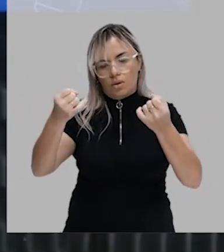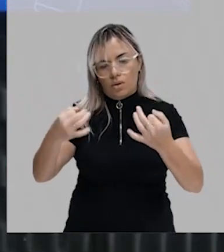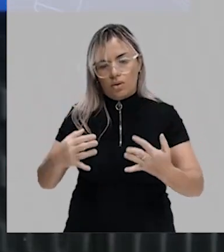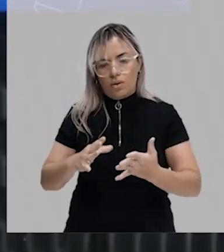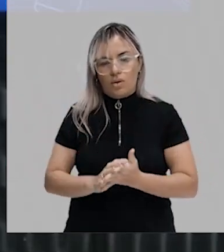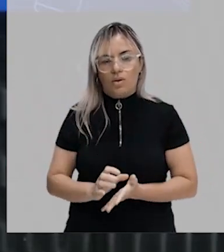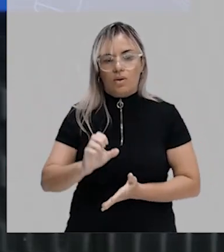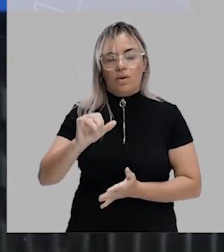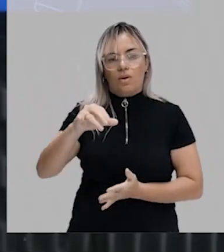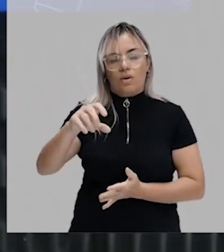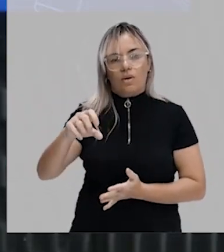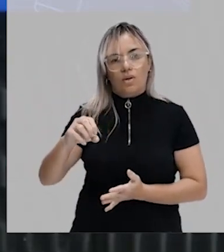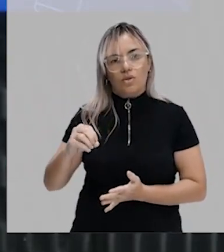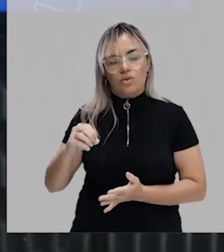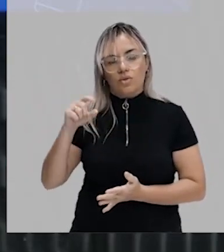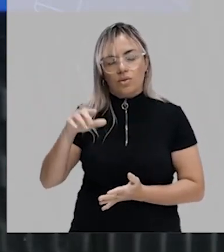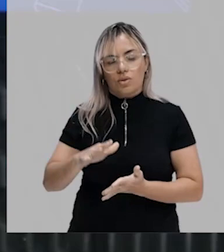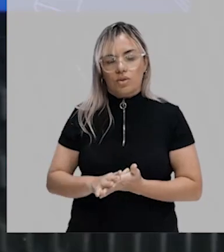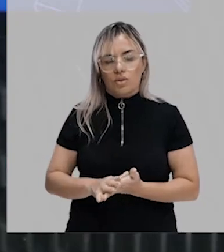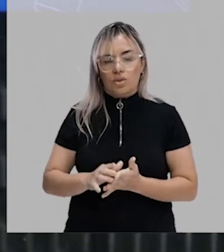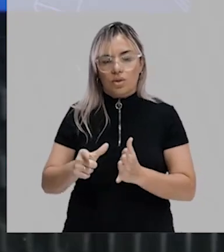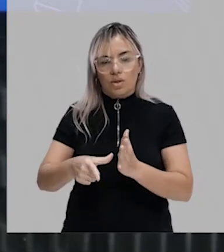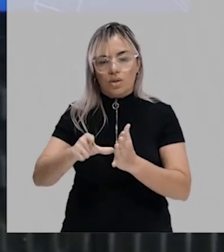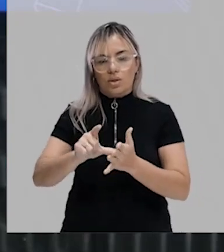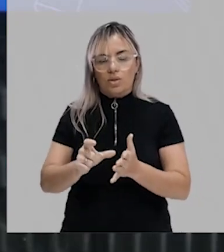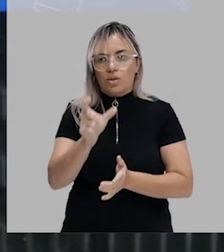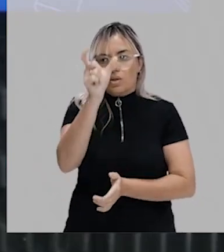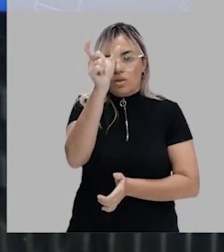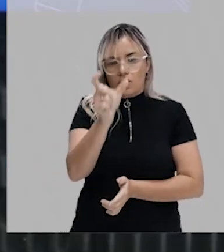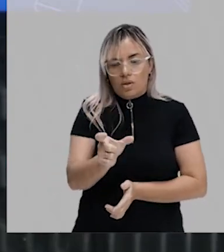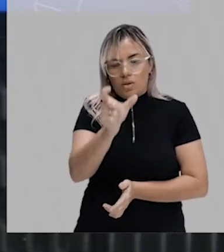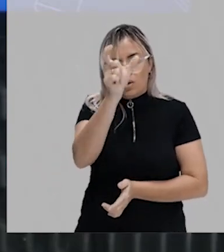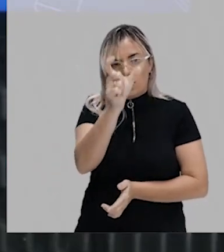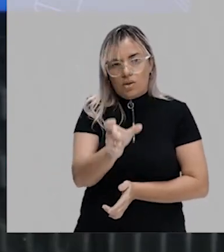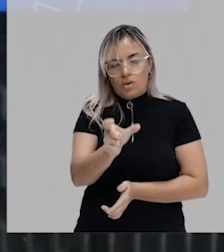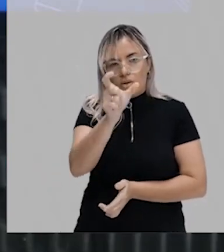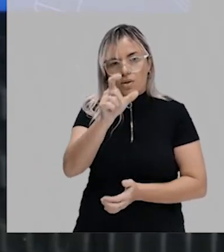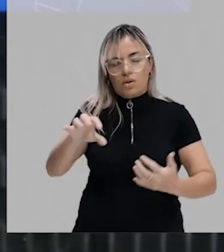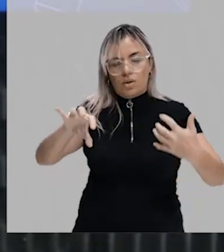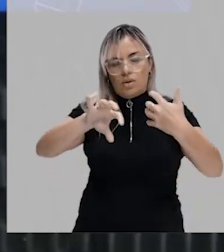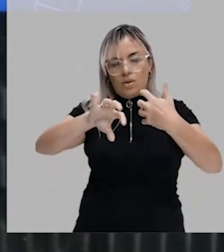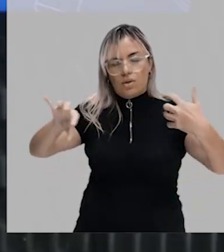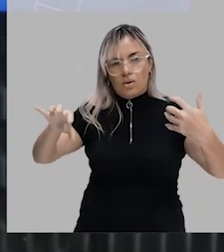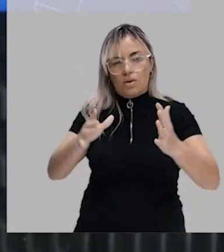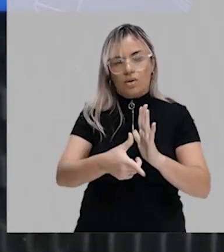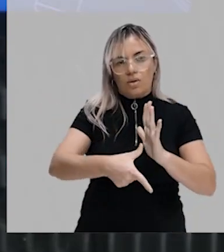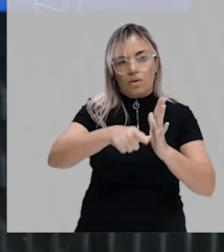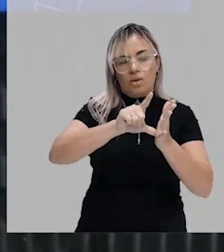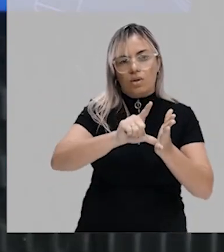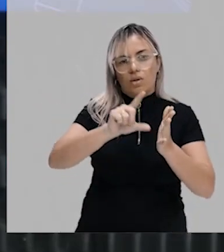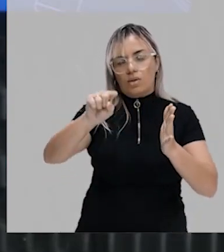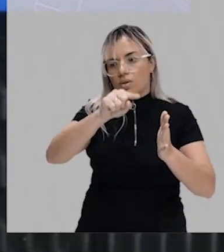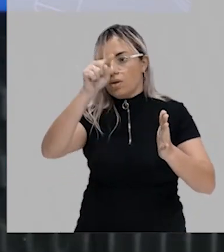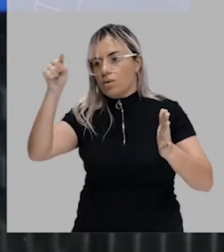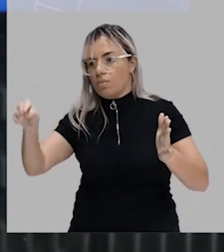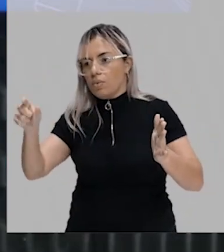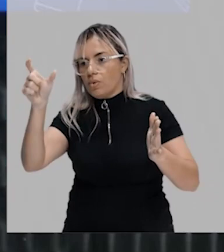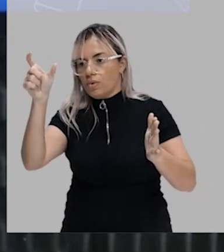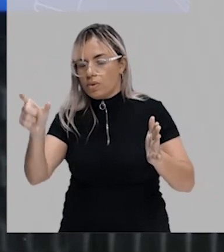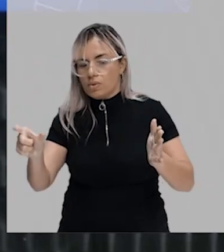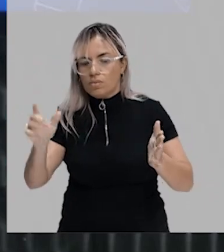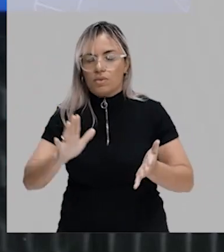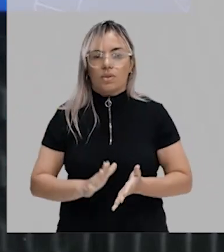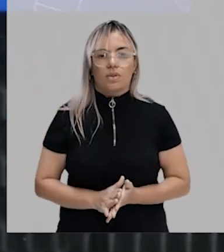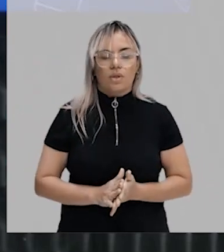anteroposterior, ele tá falando desse corte que separa o lado anterior do lado posterior,